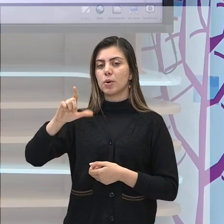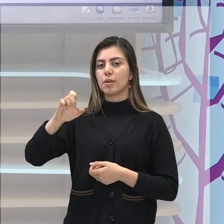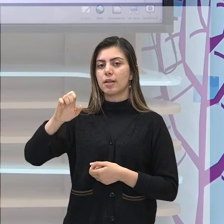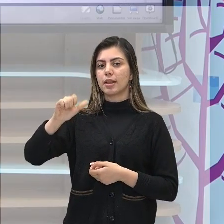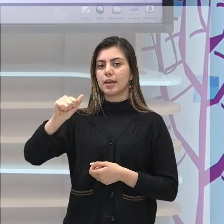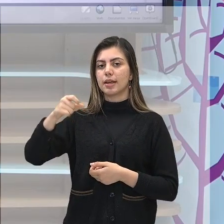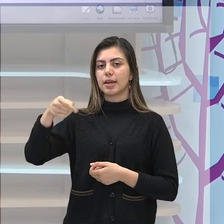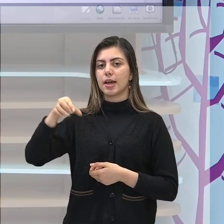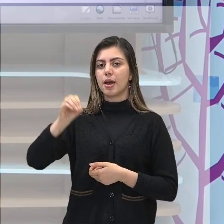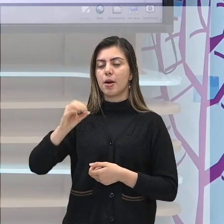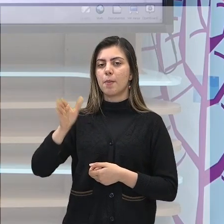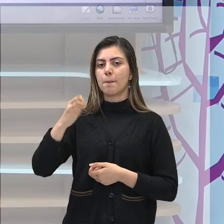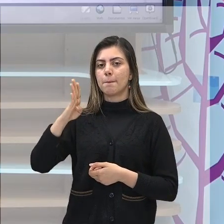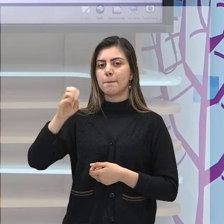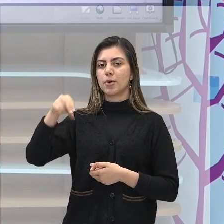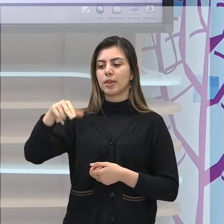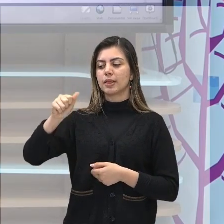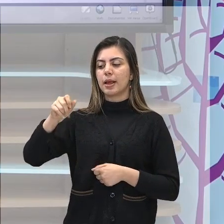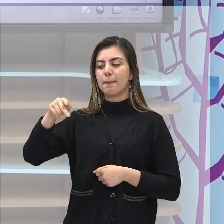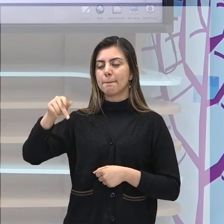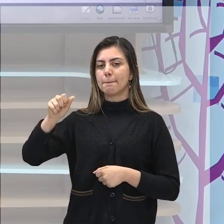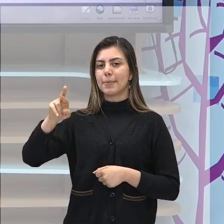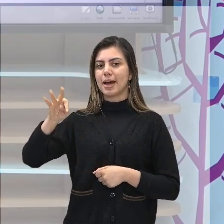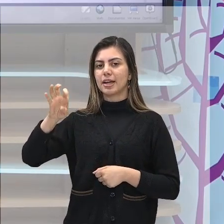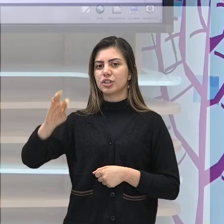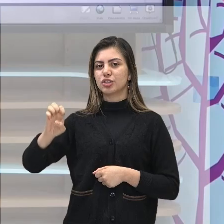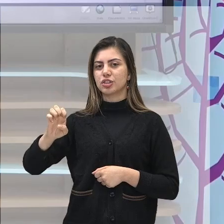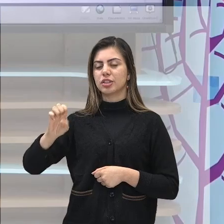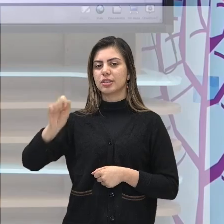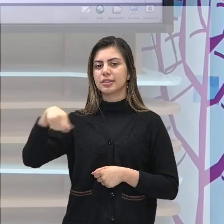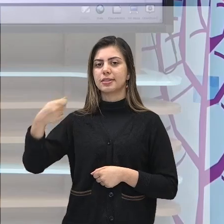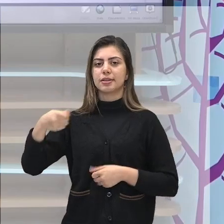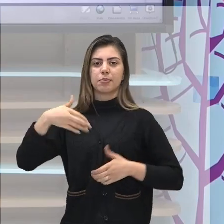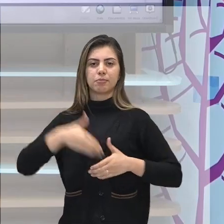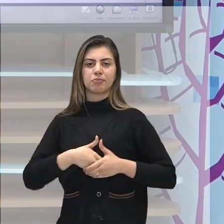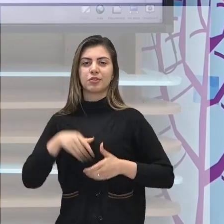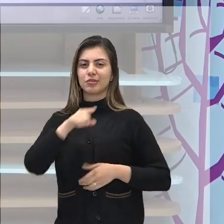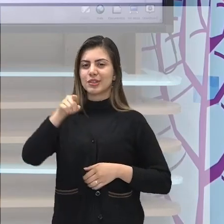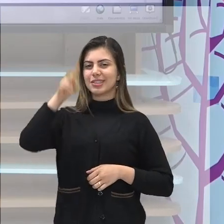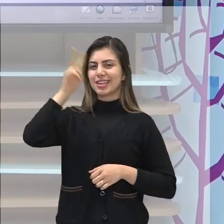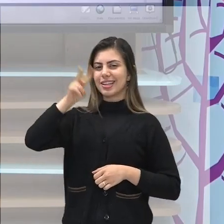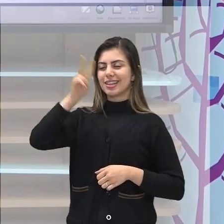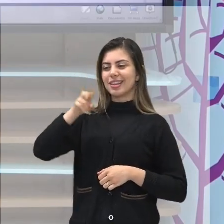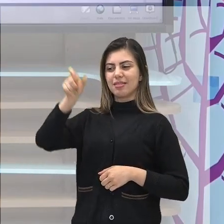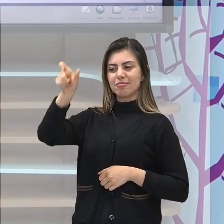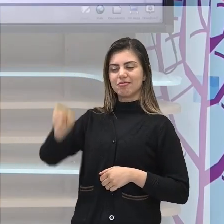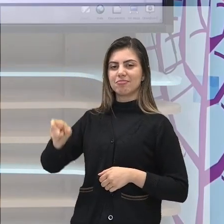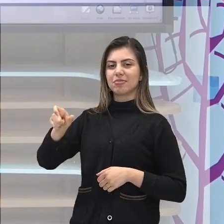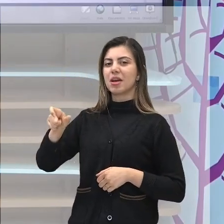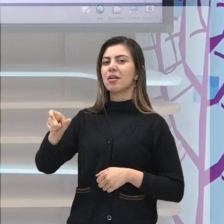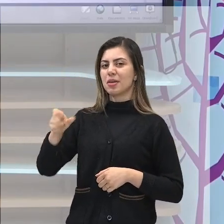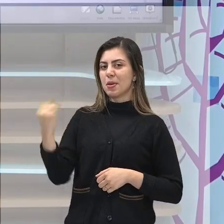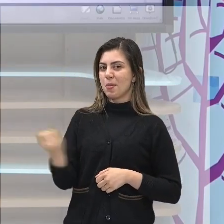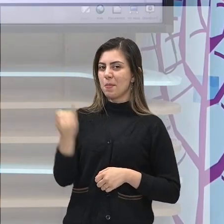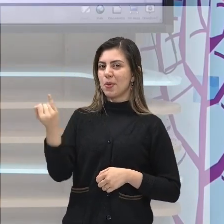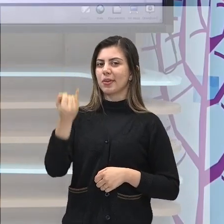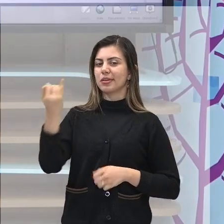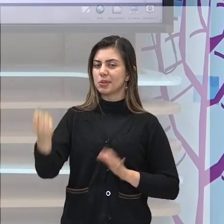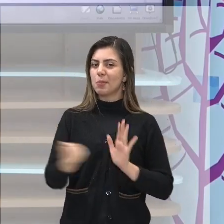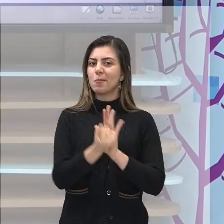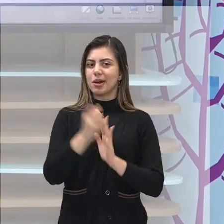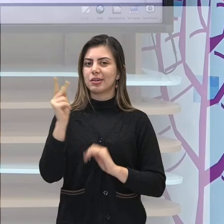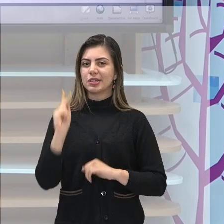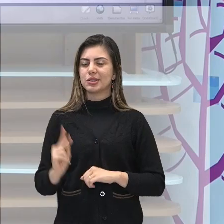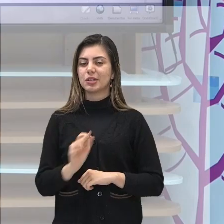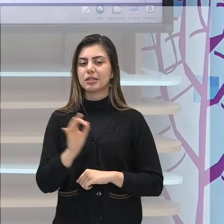você já lembra daquela figura emblemática histórica que é uma